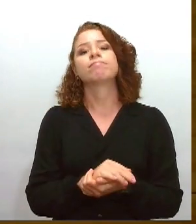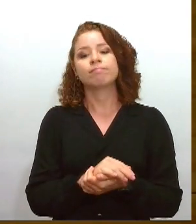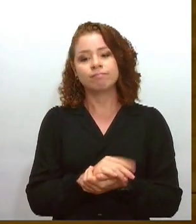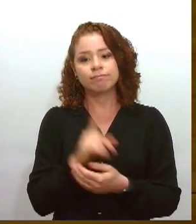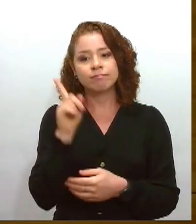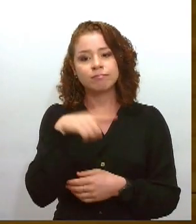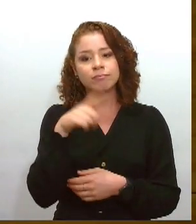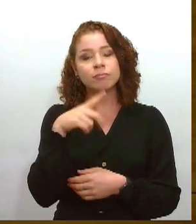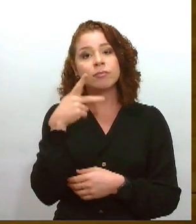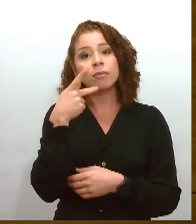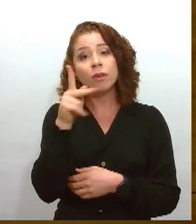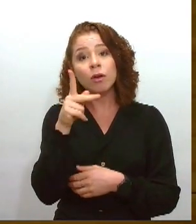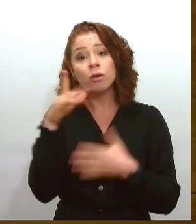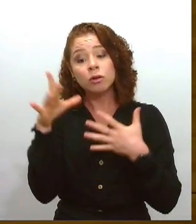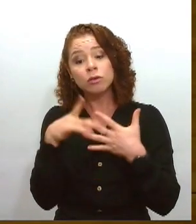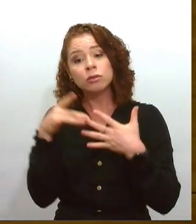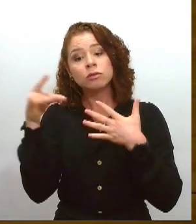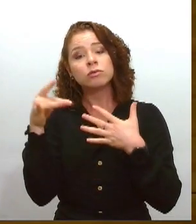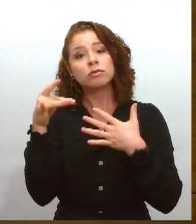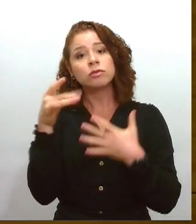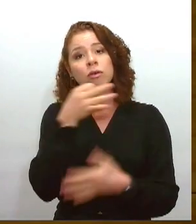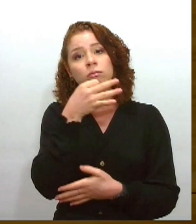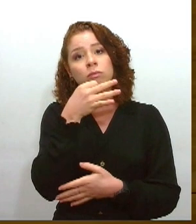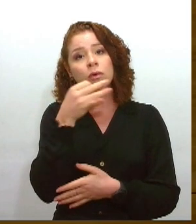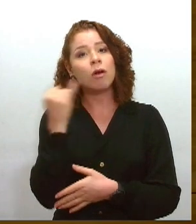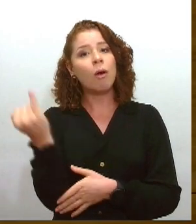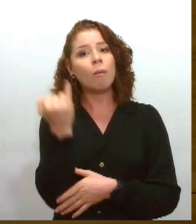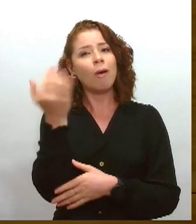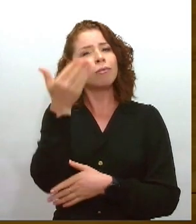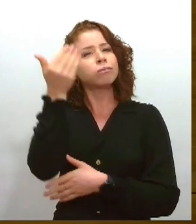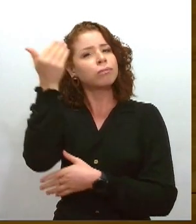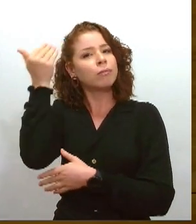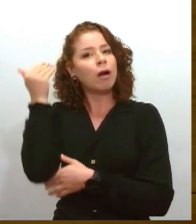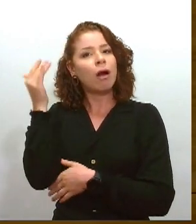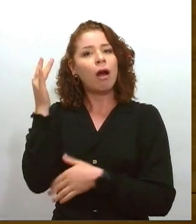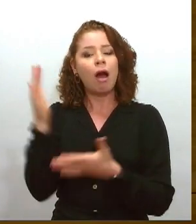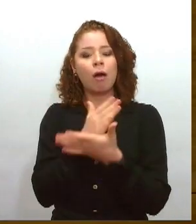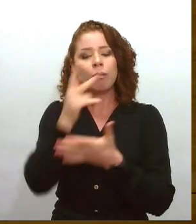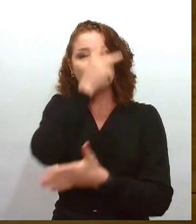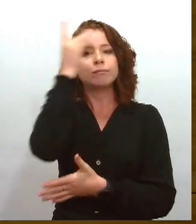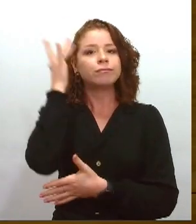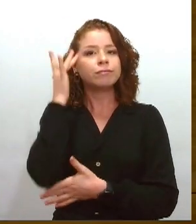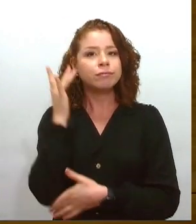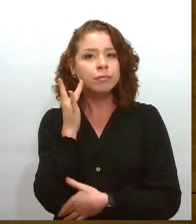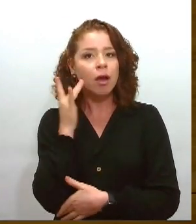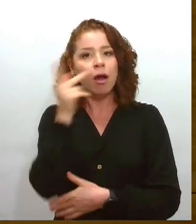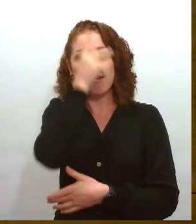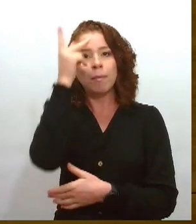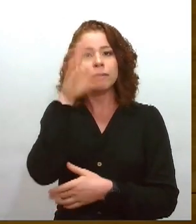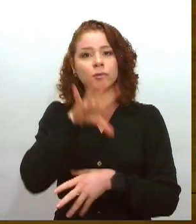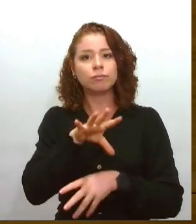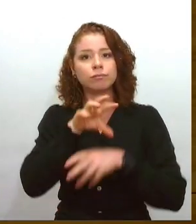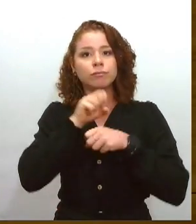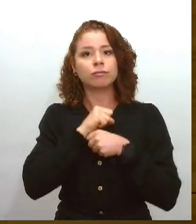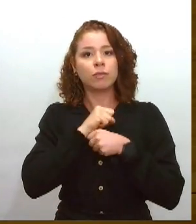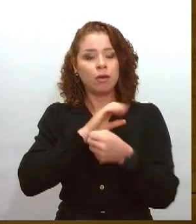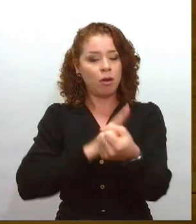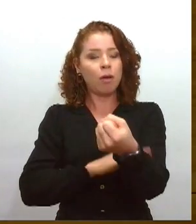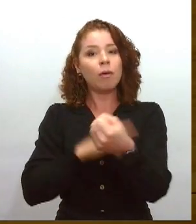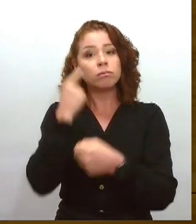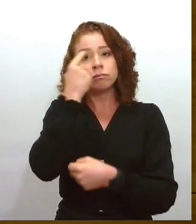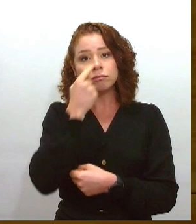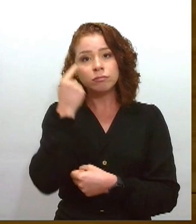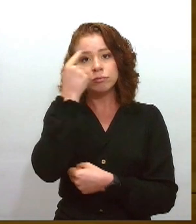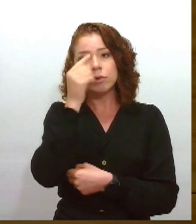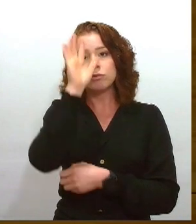é muito importante. Porque antigamente as pessoas já estavam e ainda acham que quem tem glaucoma está fadado à cegueira. Felizmente com os